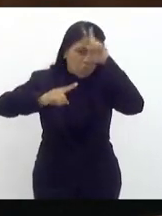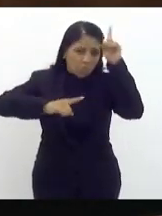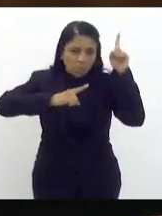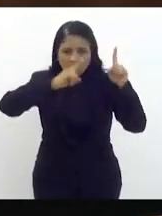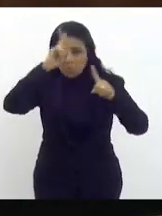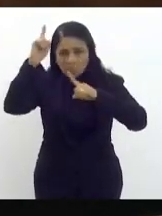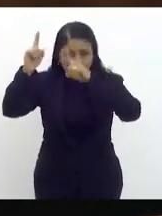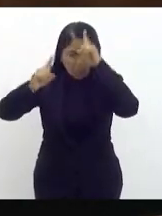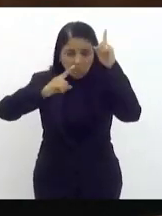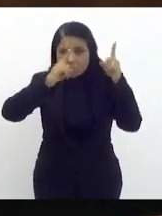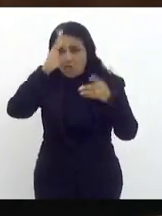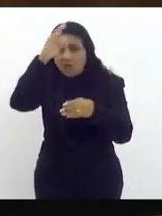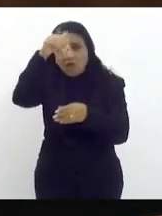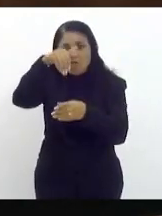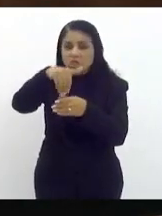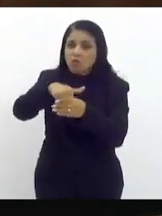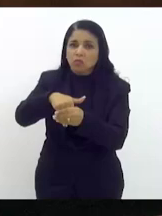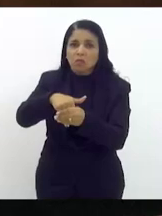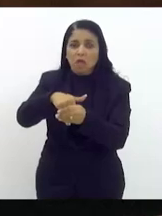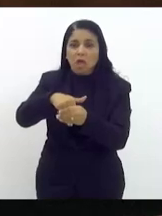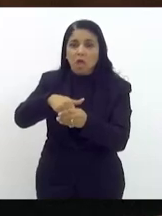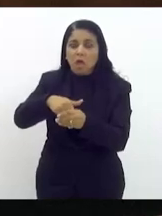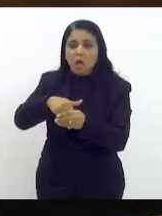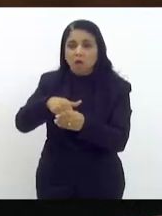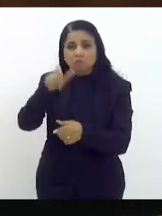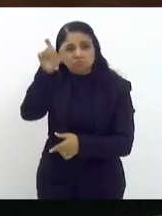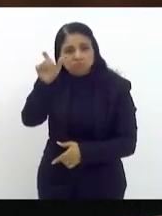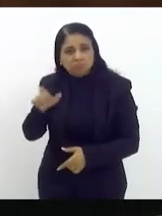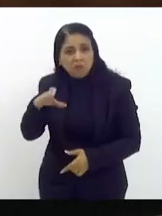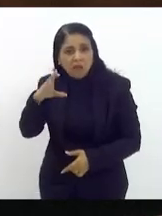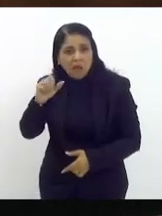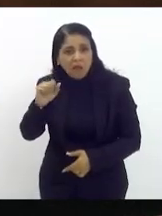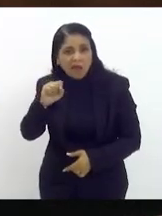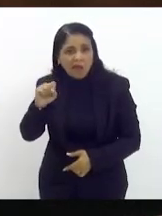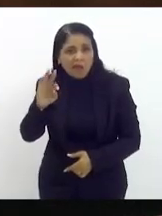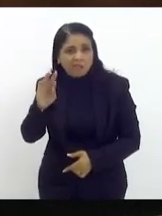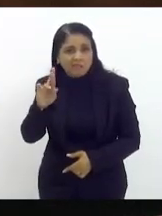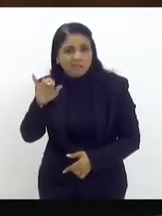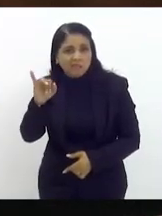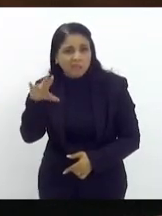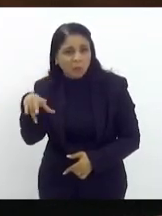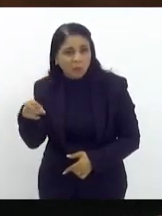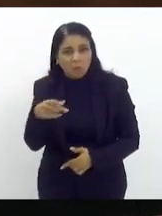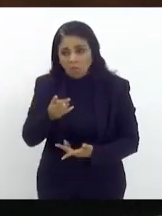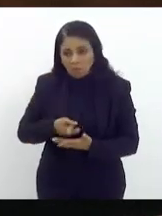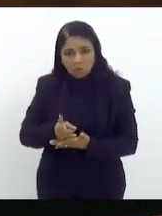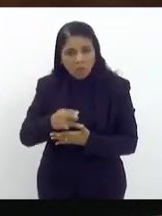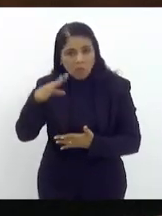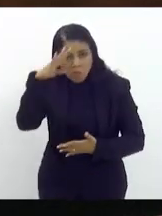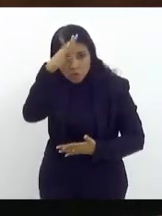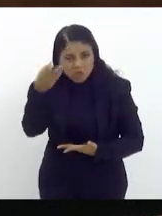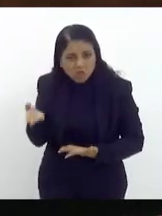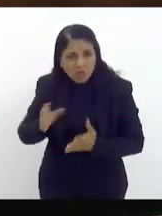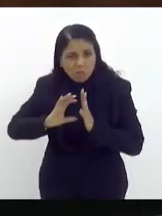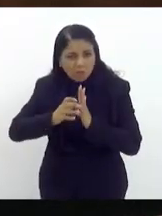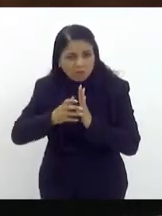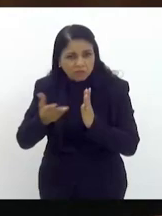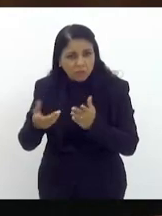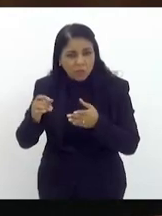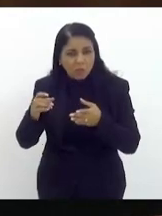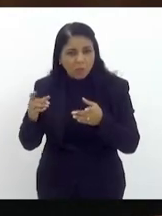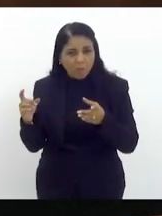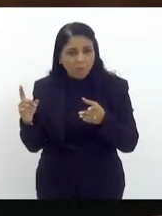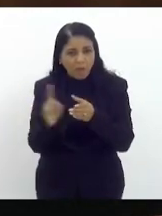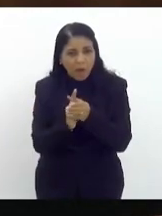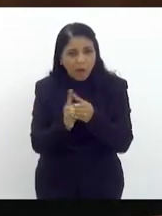de que vai votar no Castrinho pelo fato mesmo ele sendo bolsonarista eu não estou dando essa